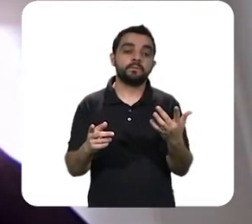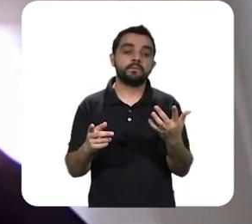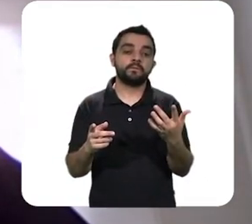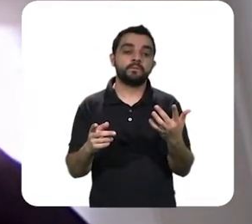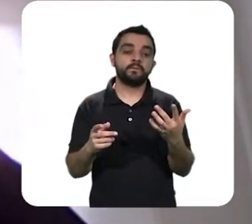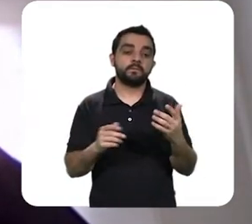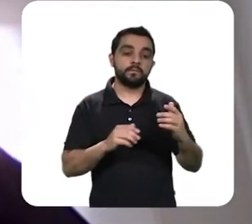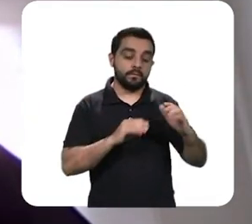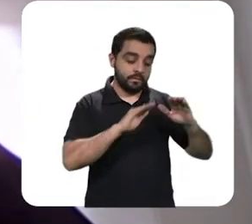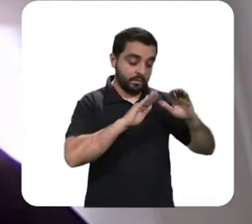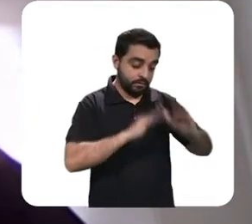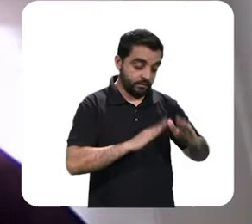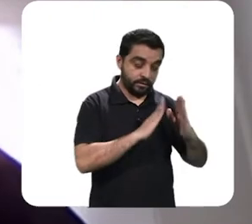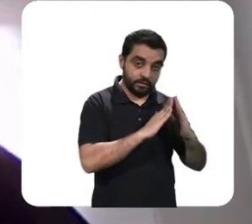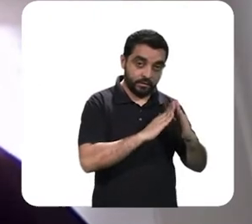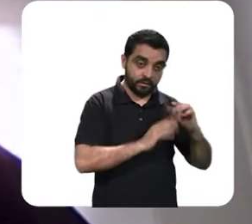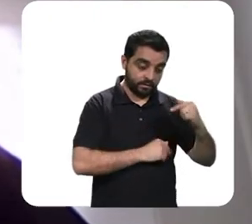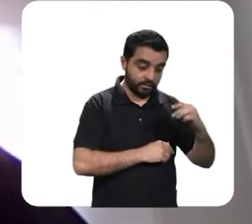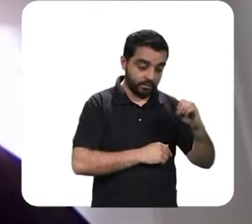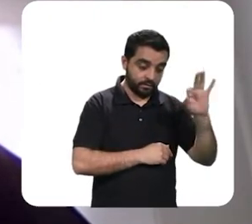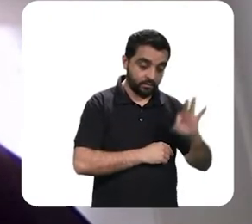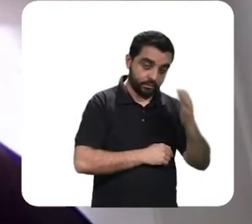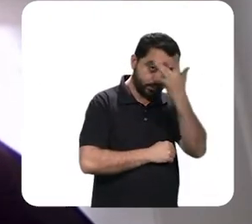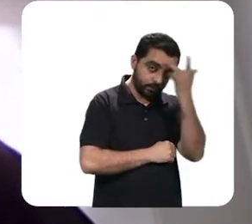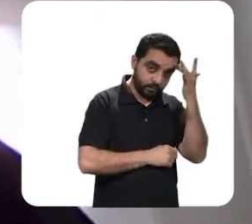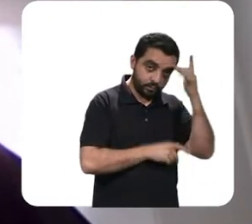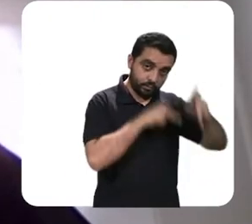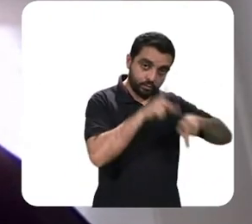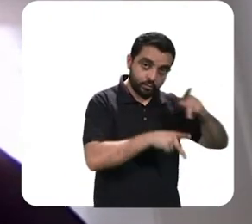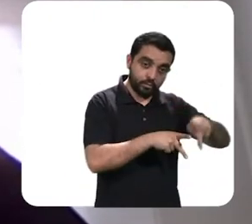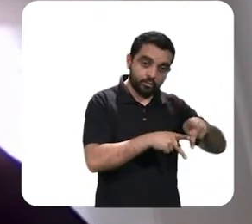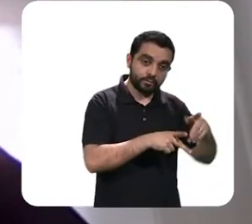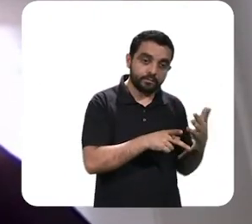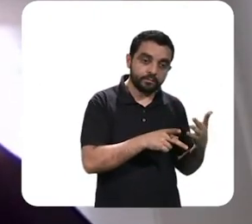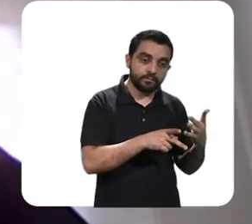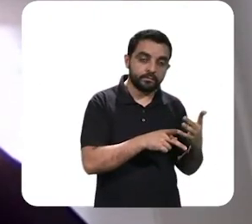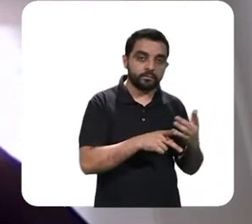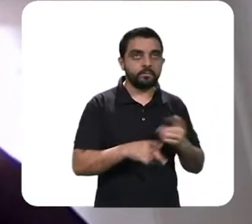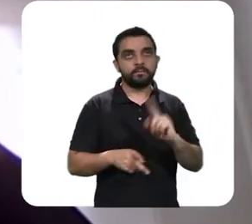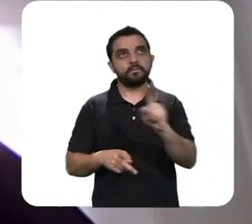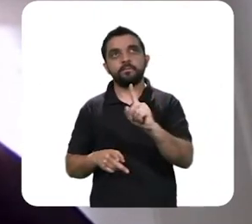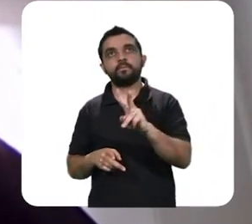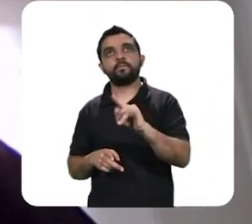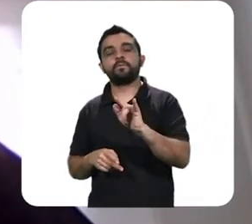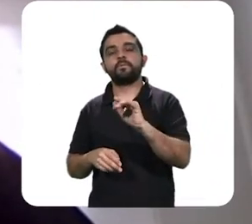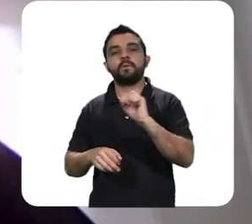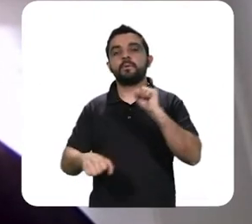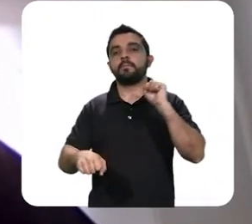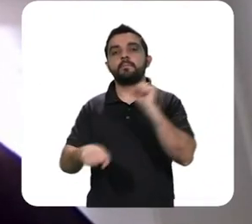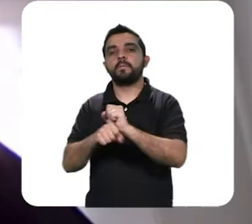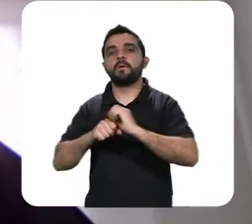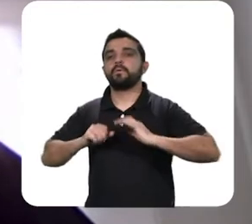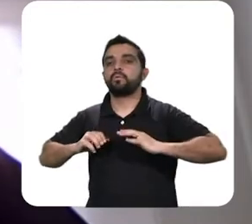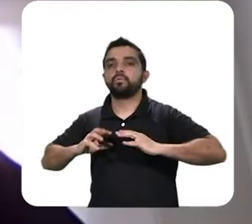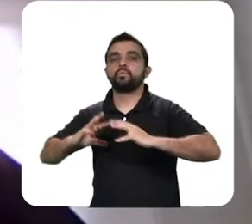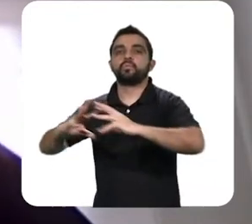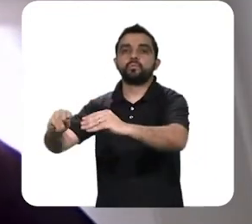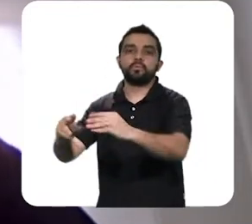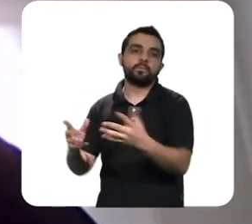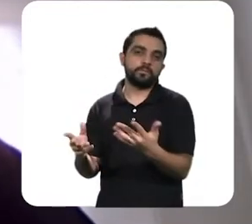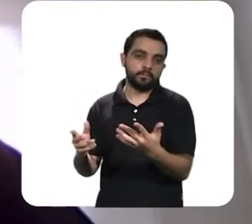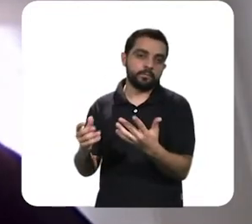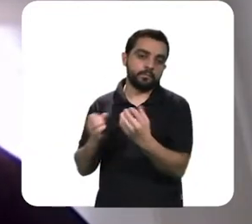isolamento 70% da população representaria uma paralisação integral das